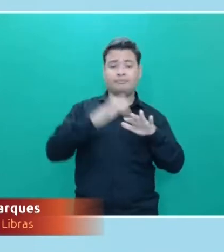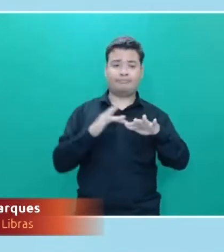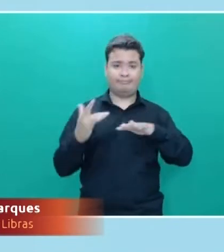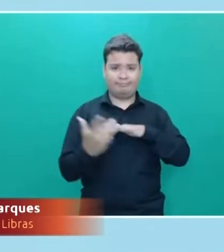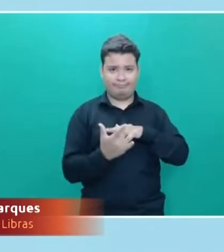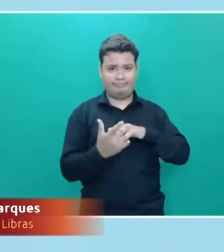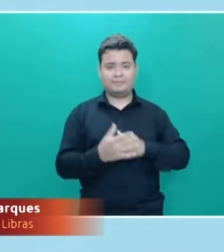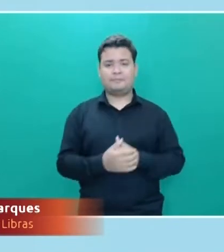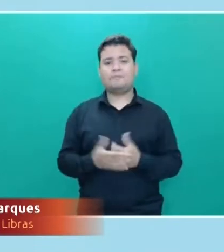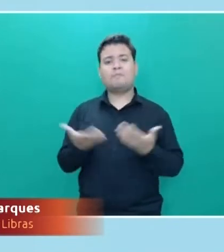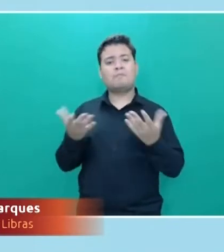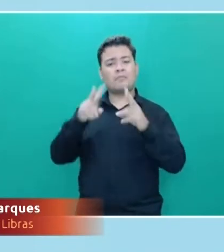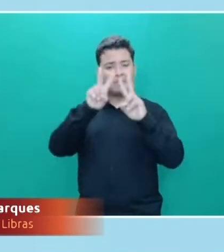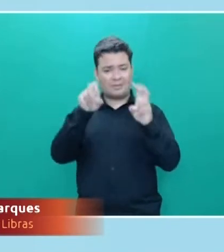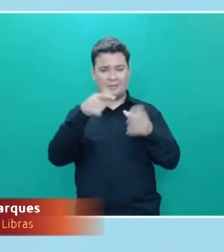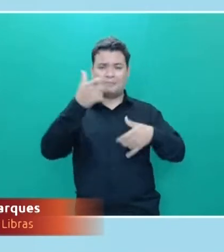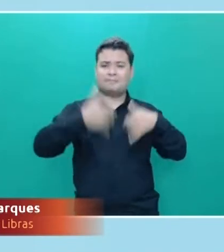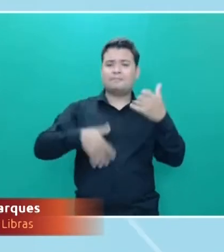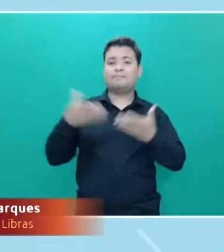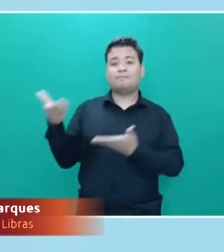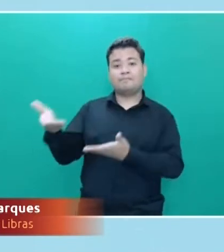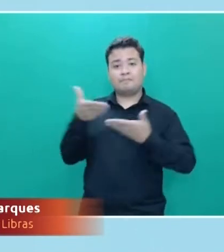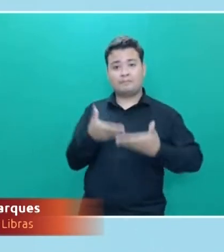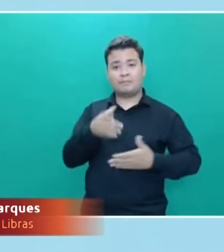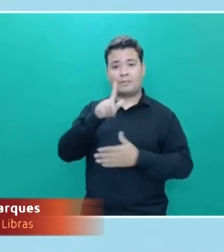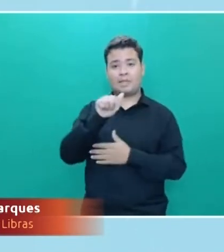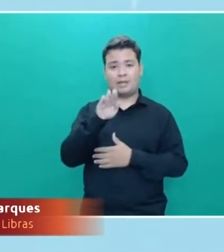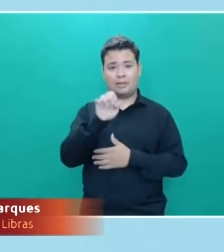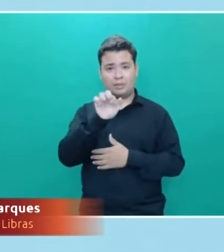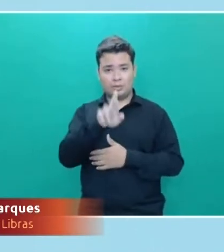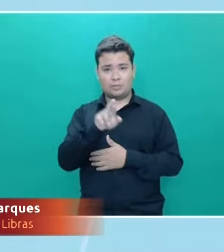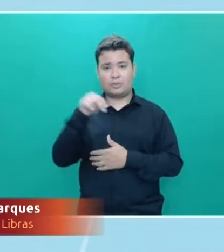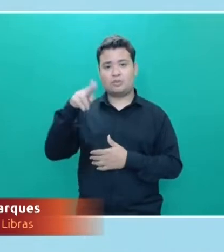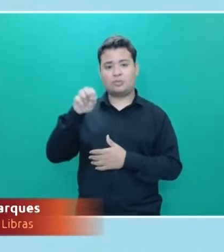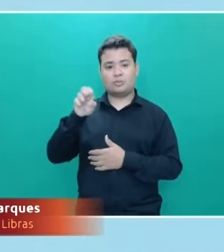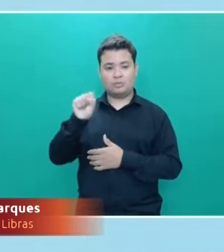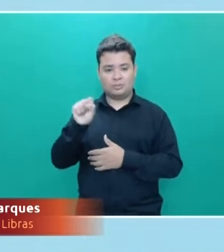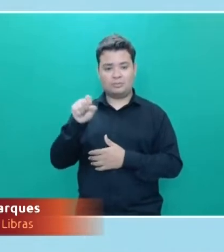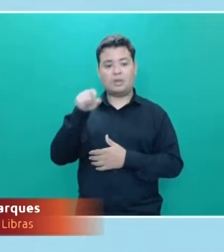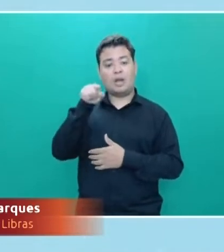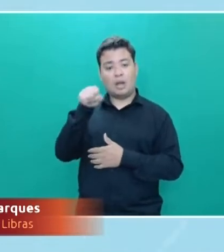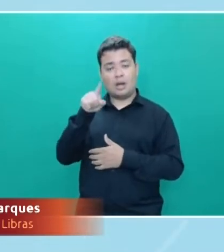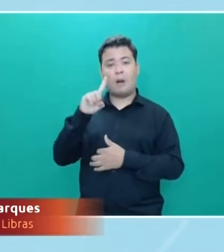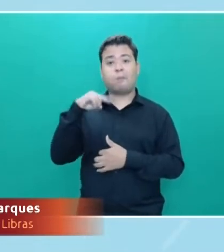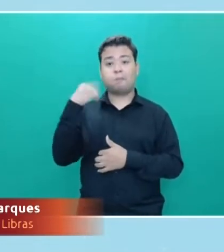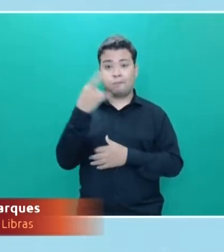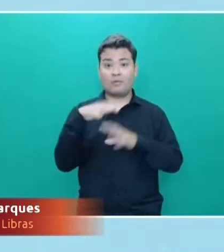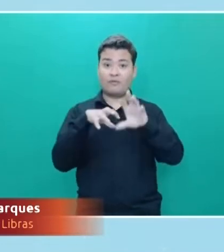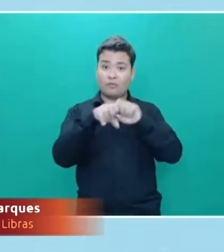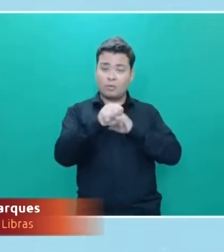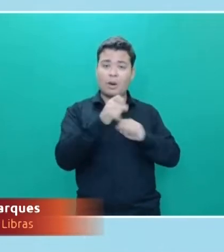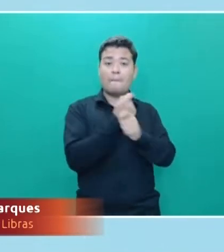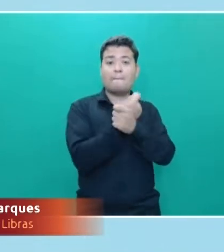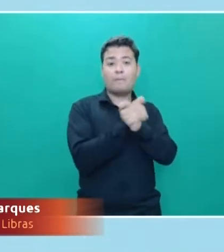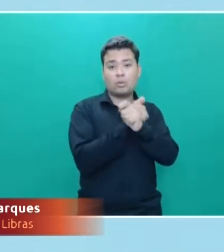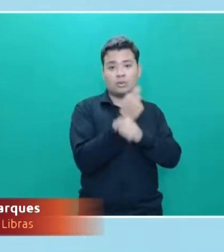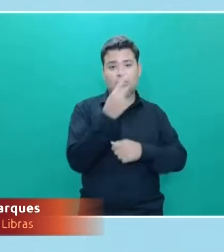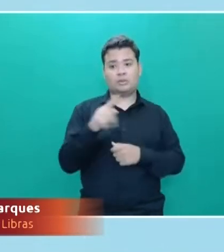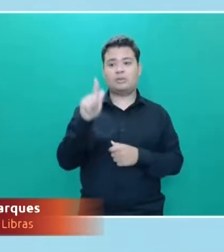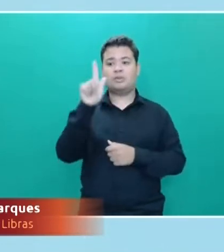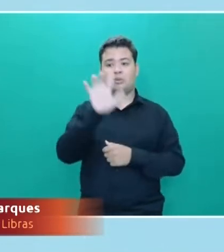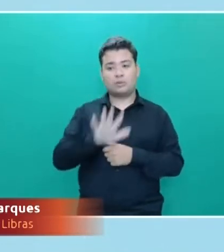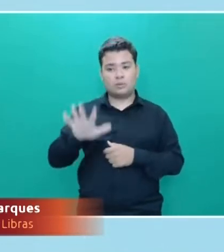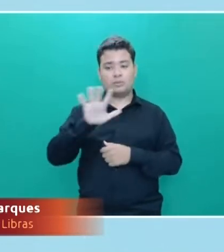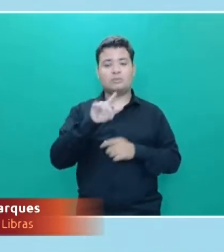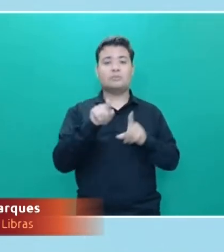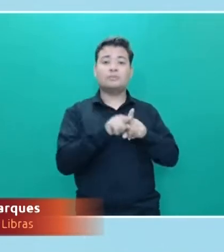esse assunto, nós vamos conversar agora com o Glauber Nunes, que é advogado, formado pela PUC Goiás e pela Universidade de Alta e